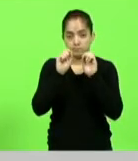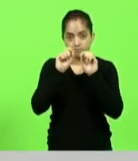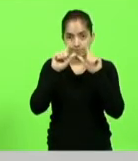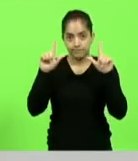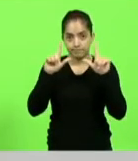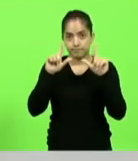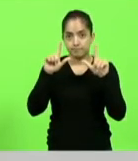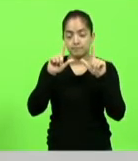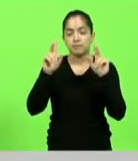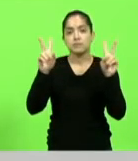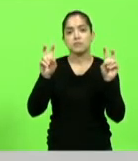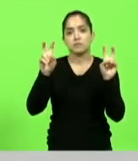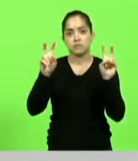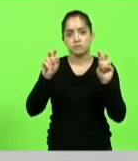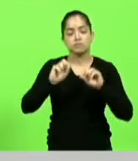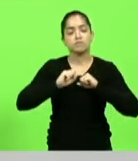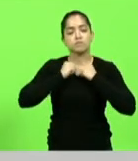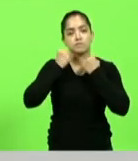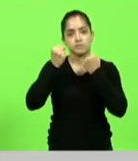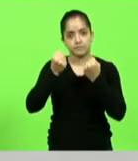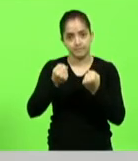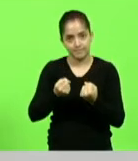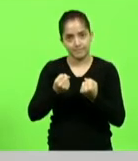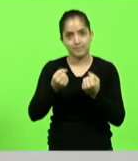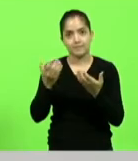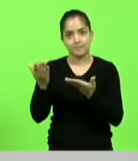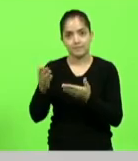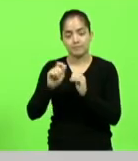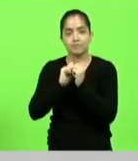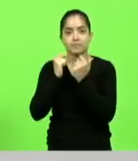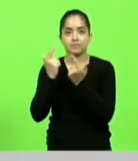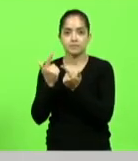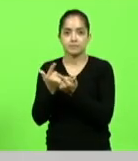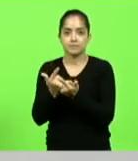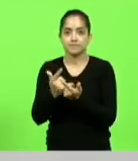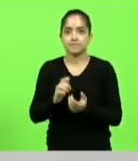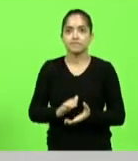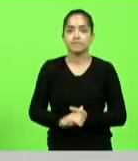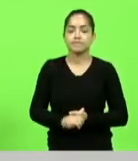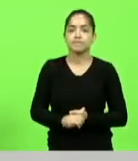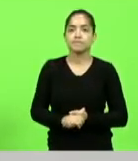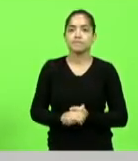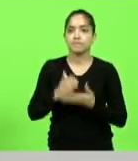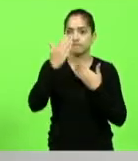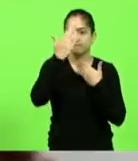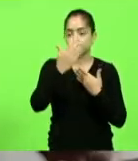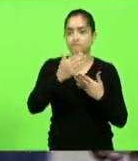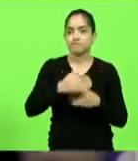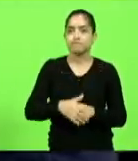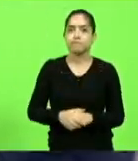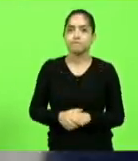agradecendo todo o empenho da Assembleia Legislativa a esta causa muito obrigada presidente